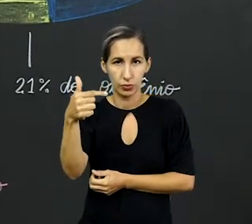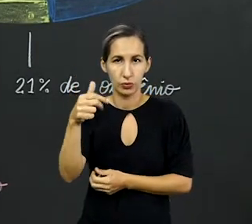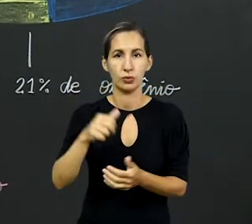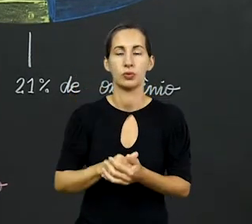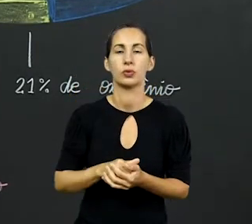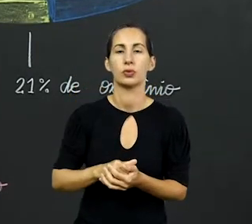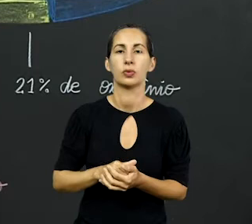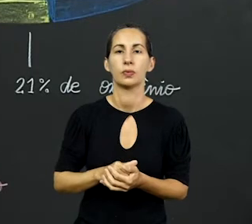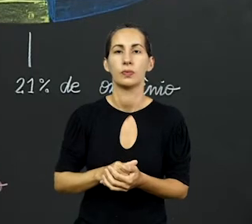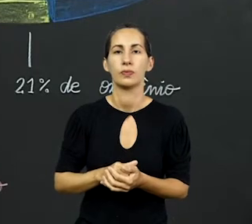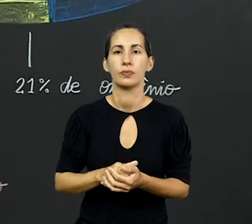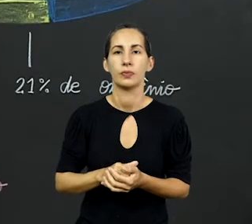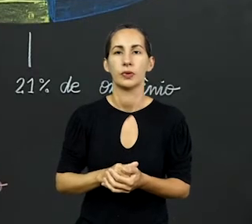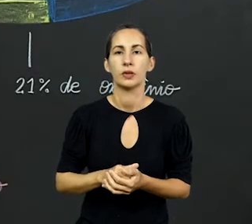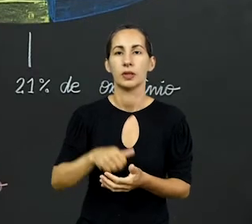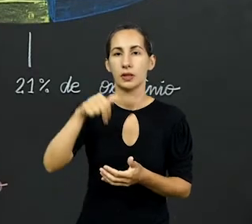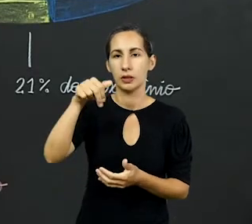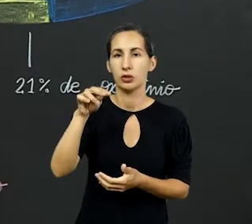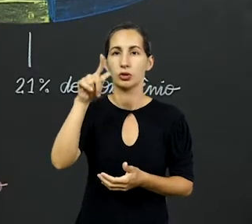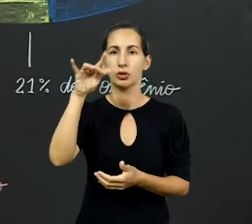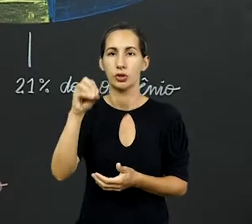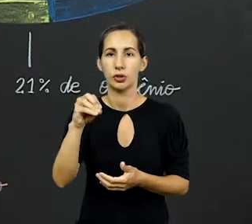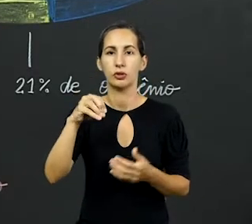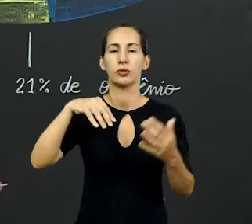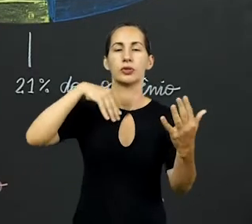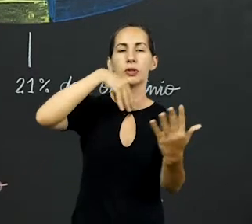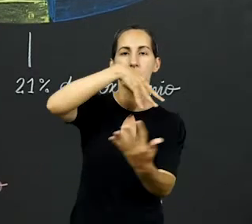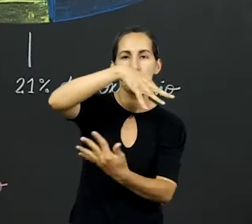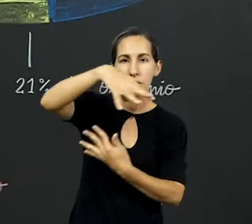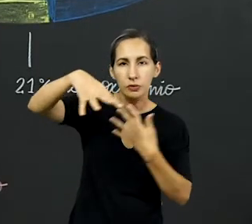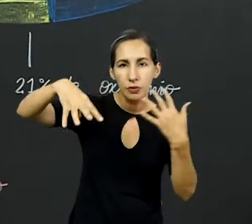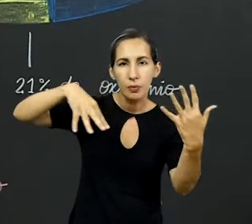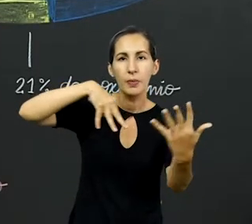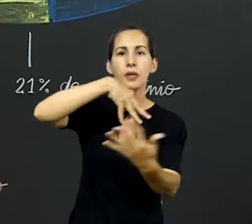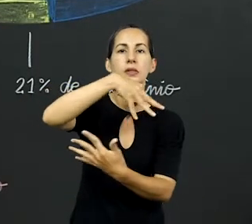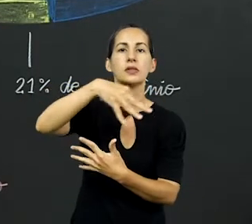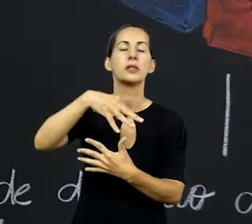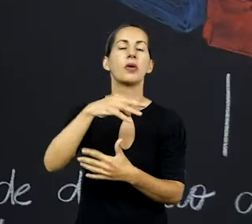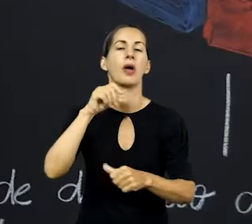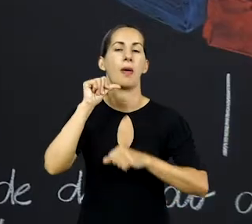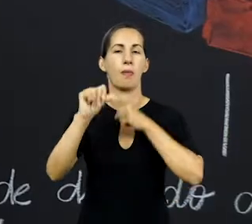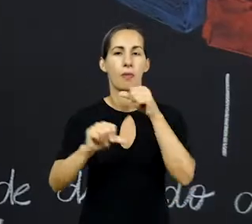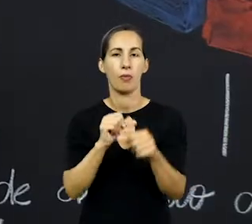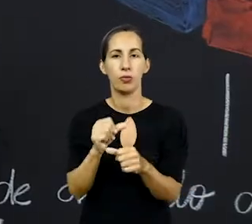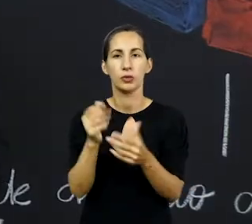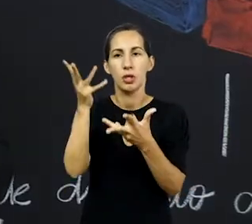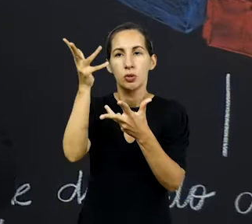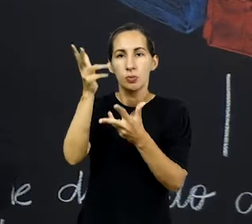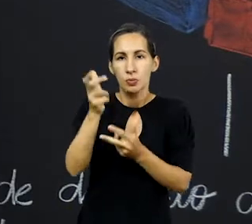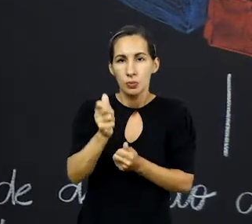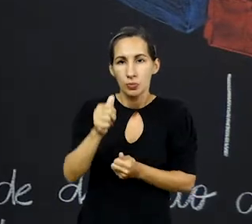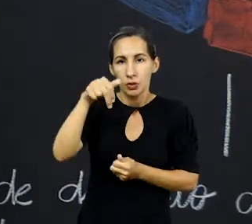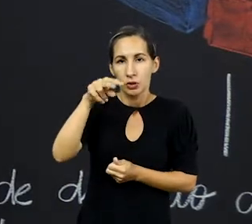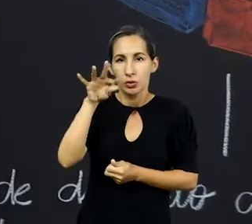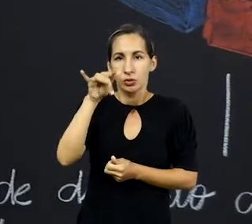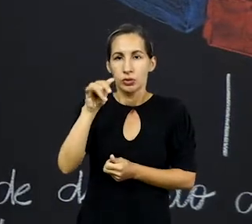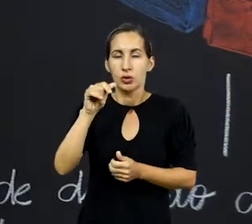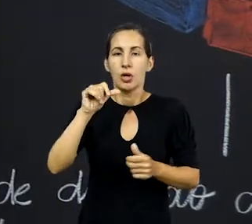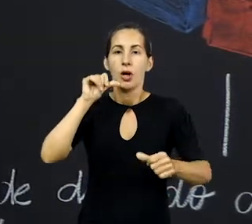nitrogênio atmosférico. E esse nitrogênio passa por uma série de transformações. Eles capturam, eles fixam esse nitrogênio,